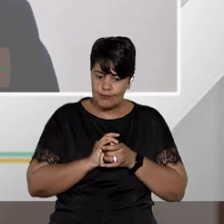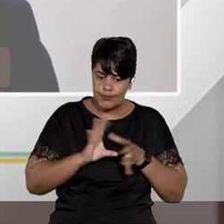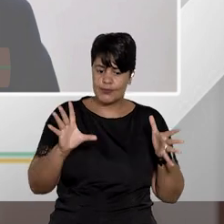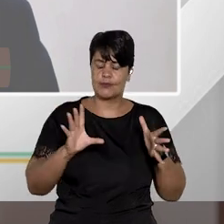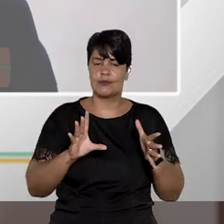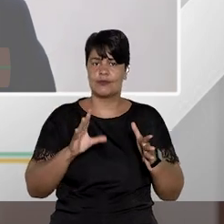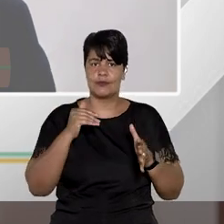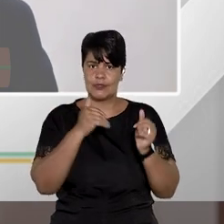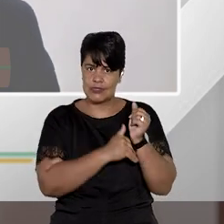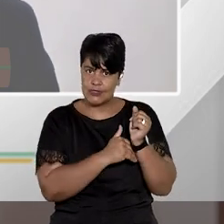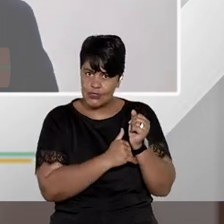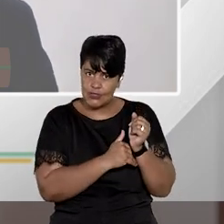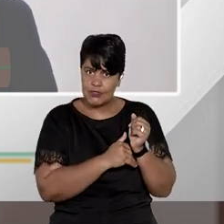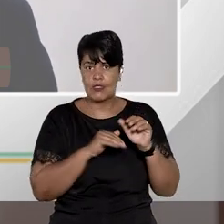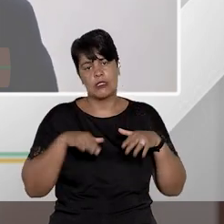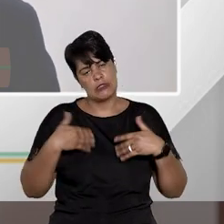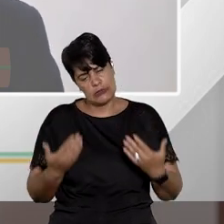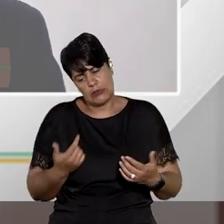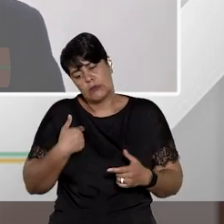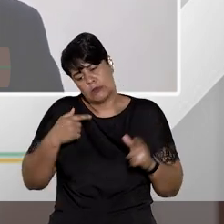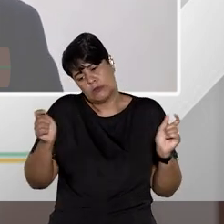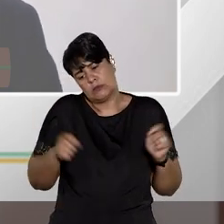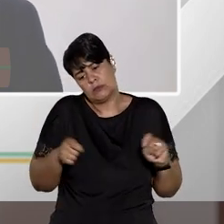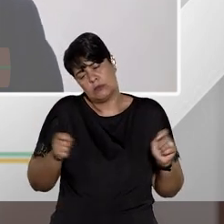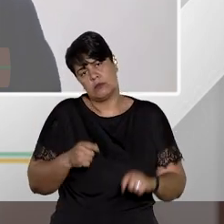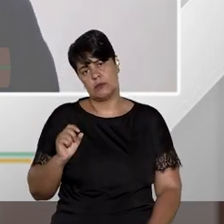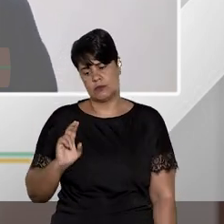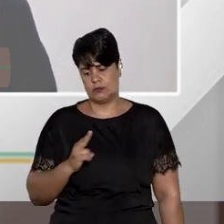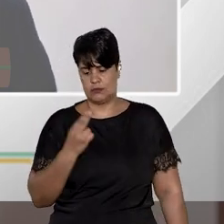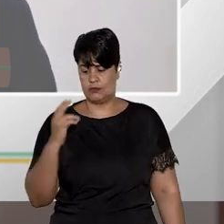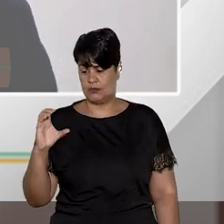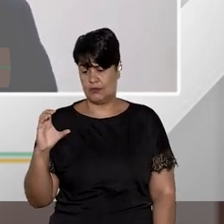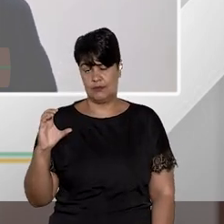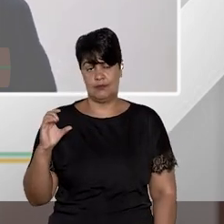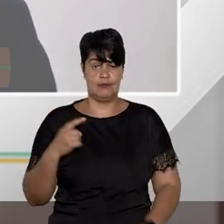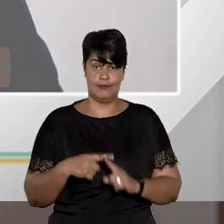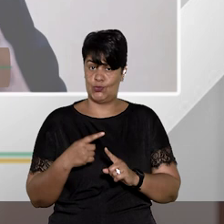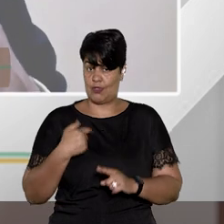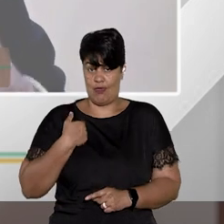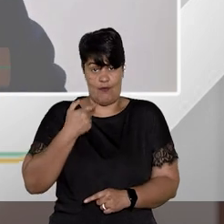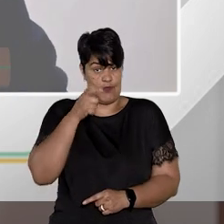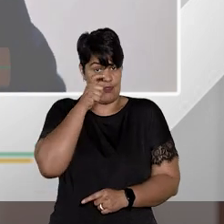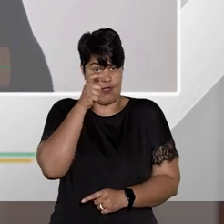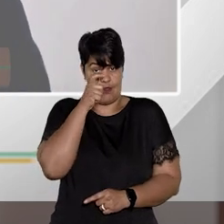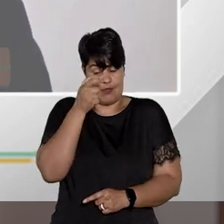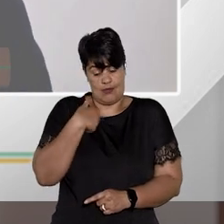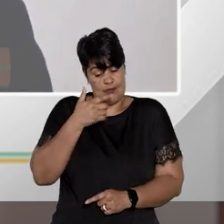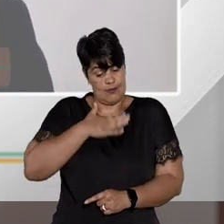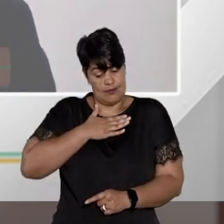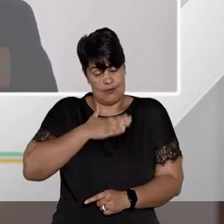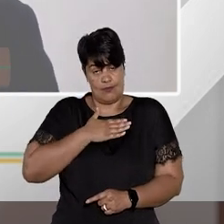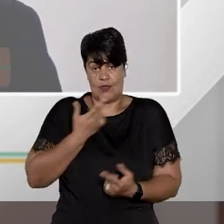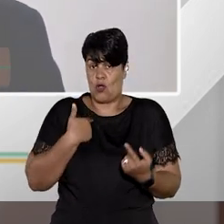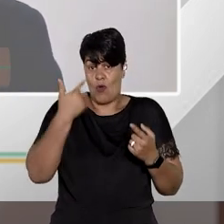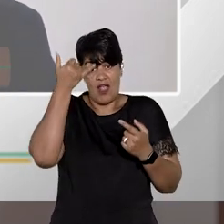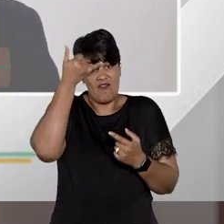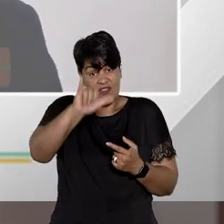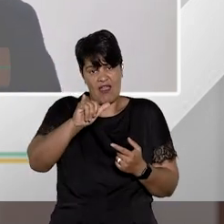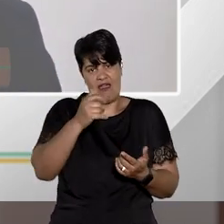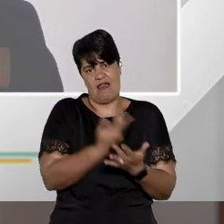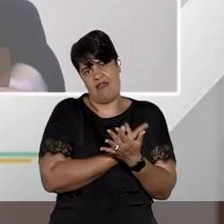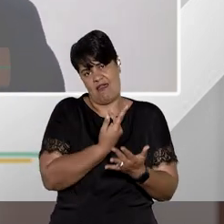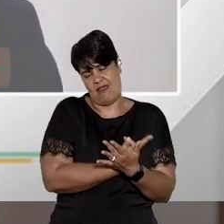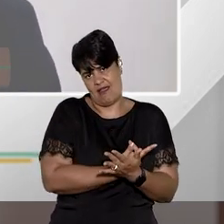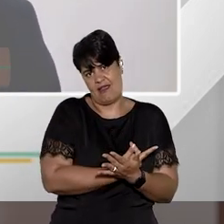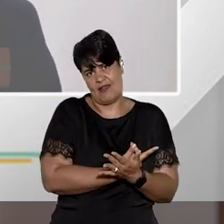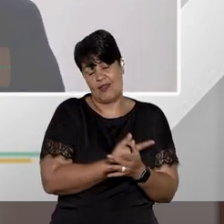exemplo eu posso ingressar com habeas corpus afinal de contas é do meu interesse cortar o mal pela raiz impedir que aquela prova